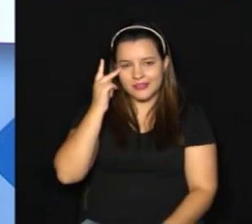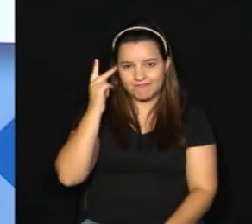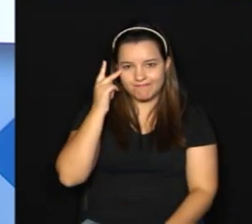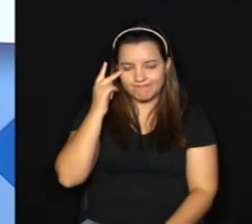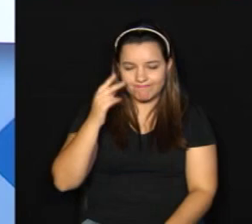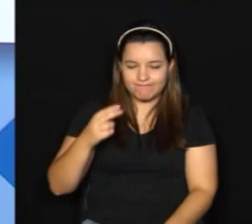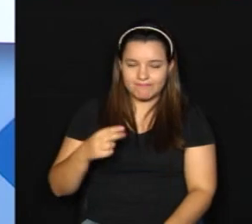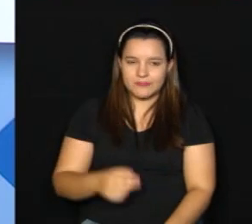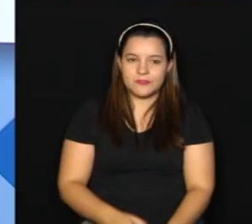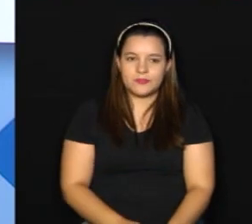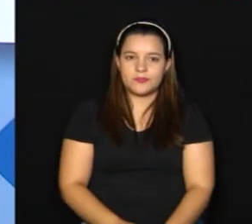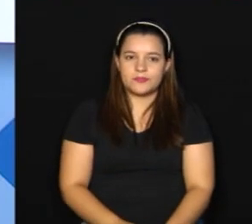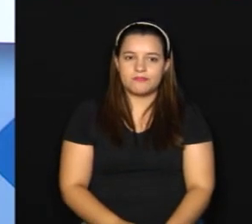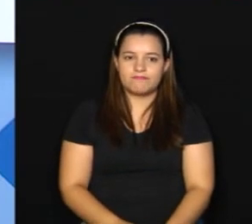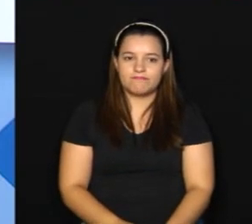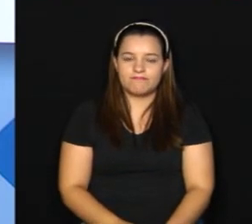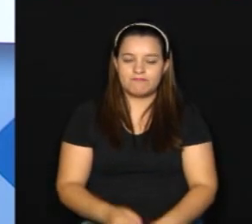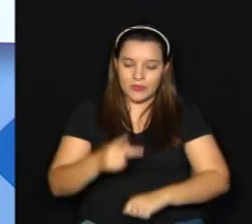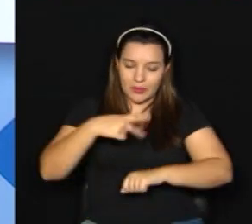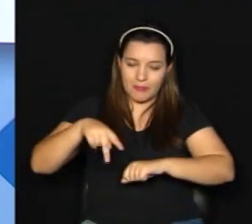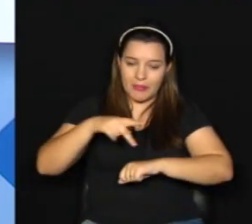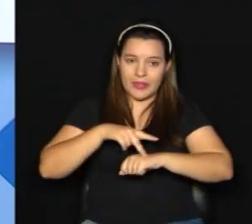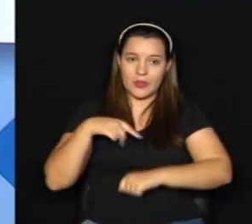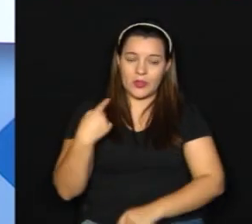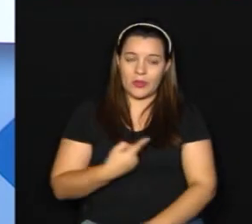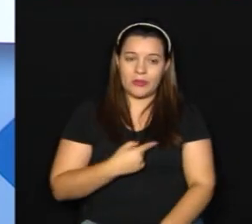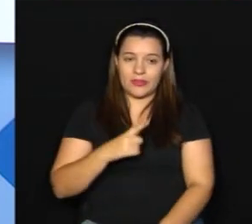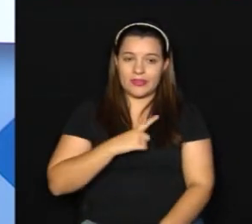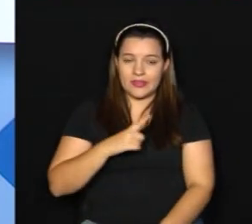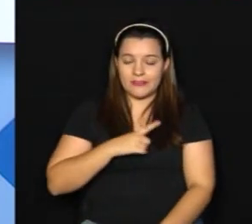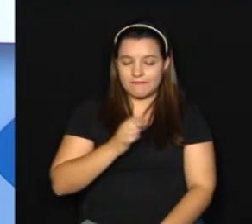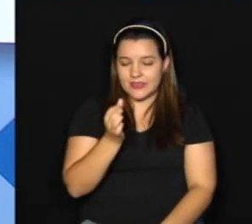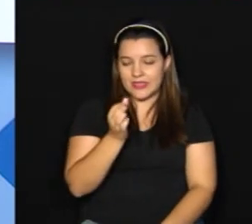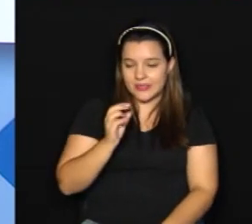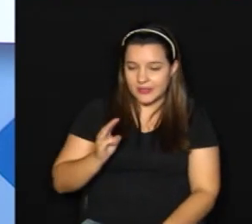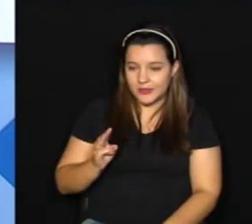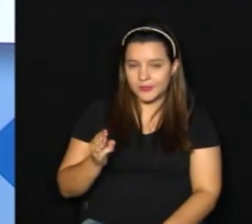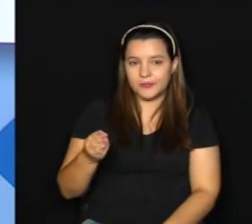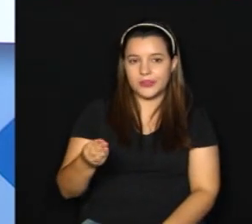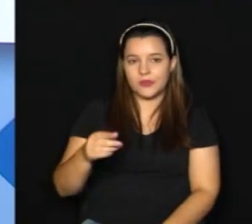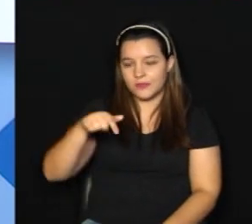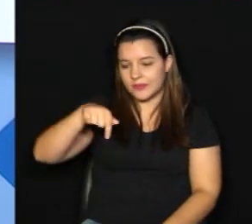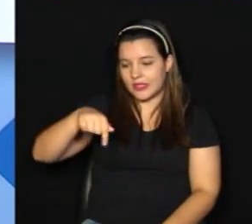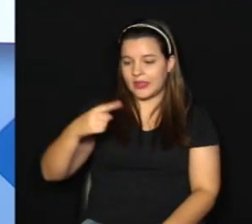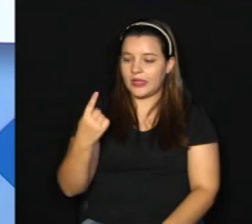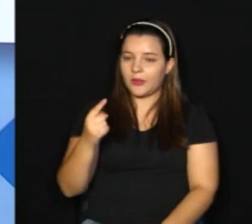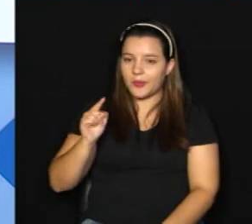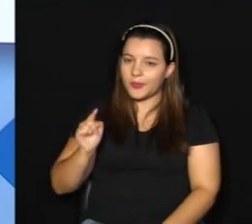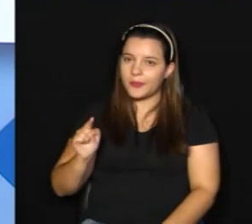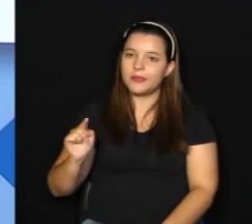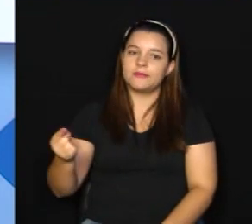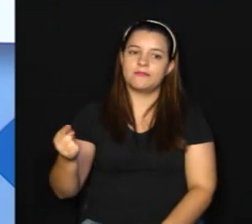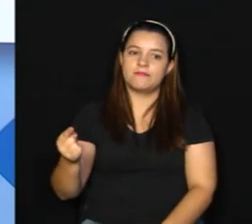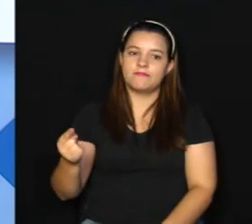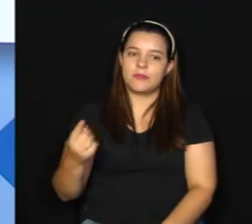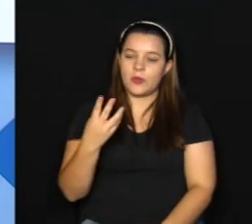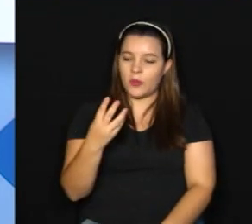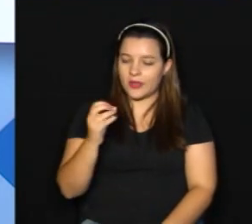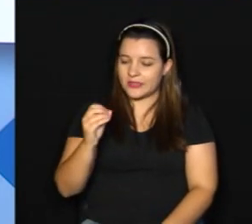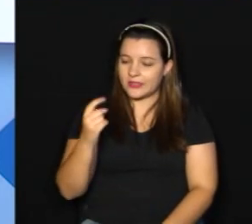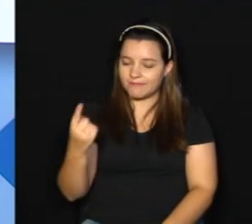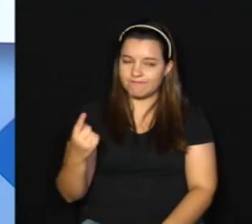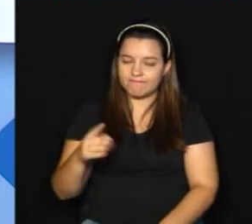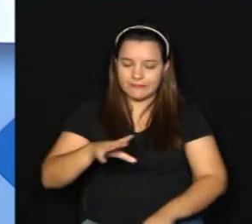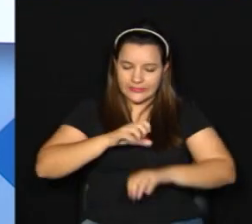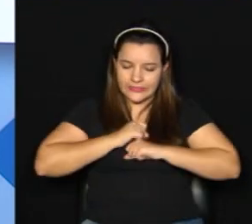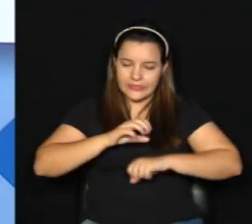região. Olha só, no nosso país nós temos 6.071.401 casos